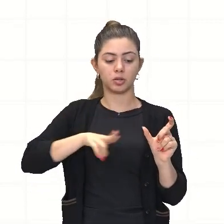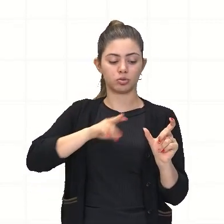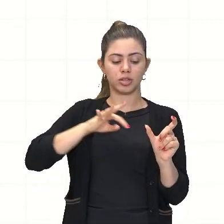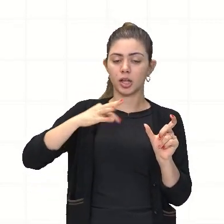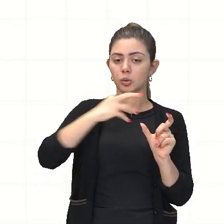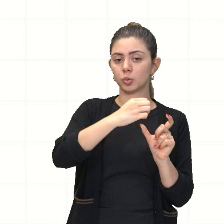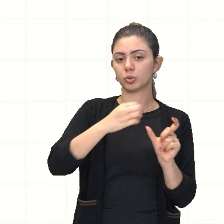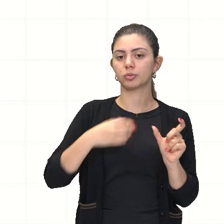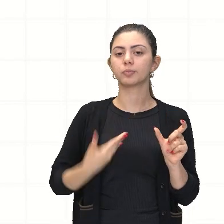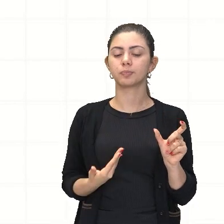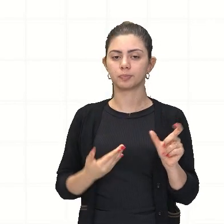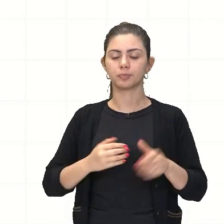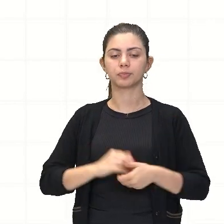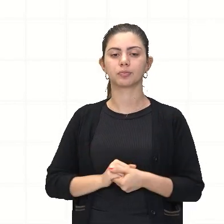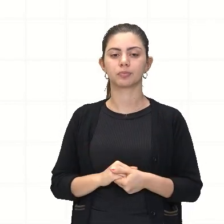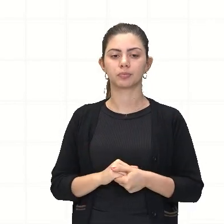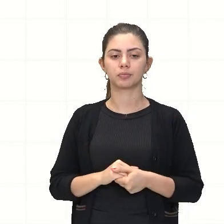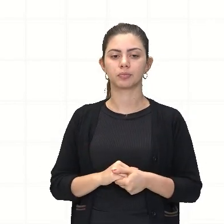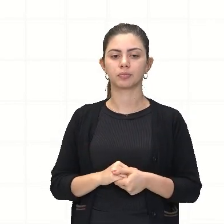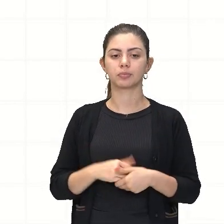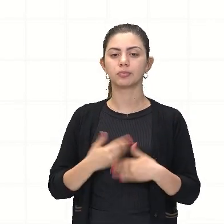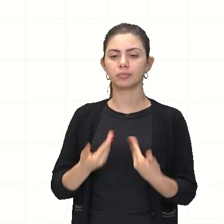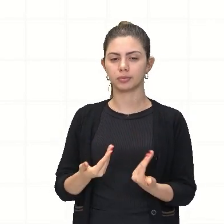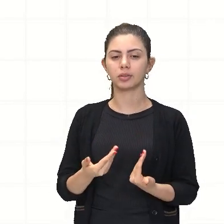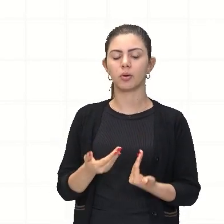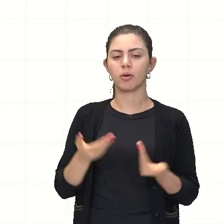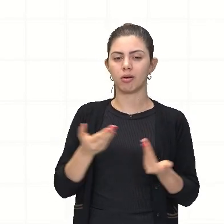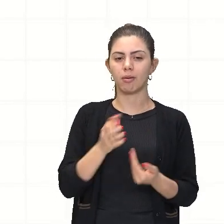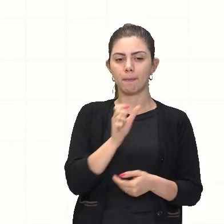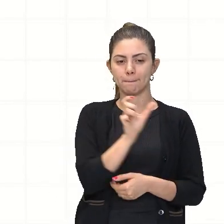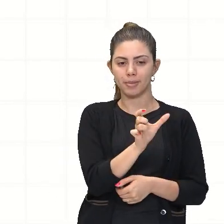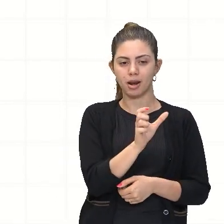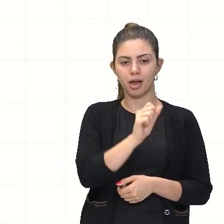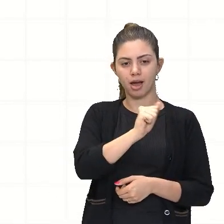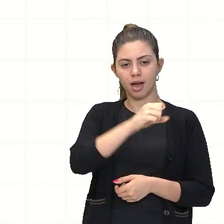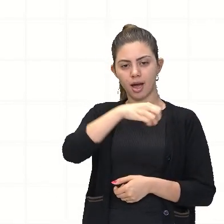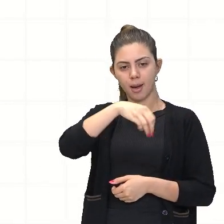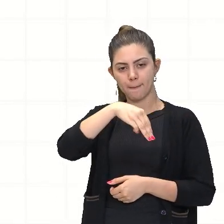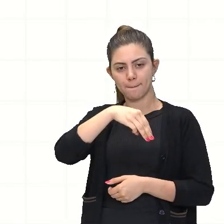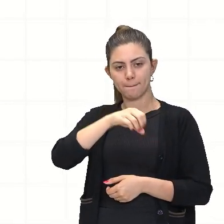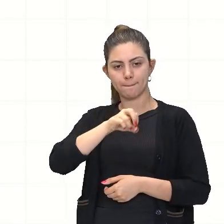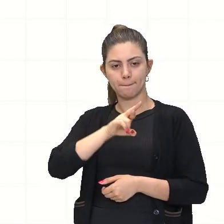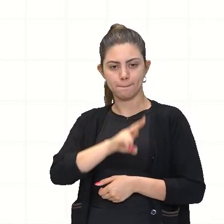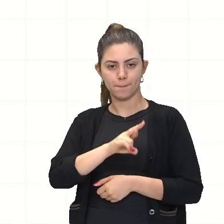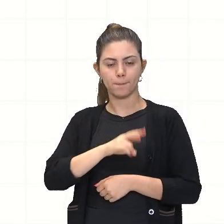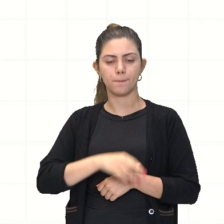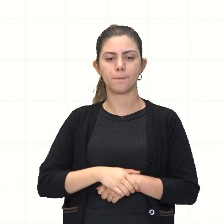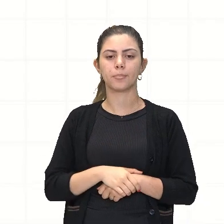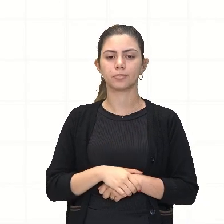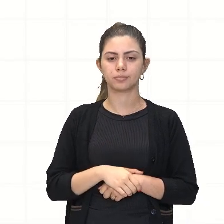Nós simplesmente pegamos a palavra amor, ó, e